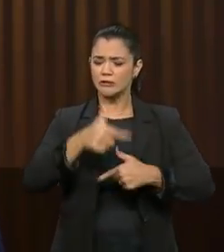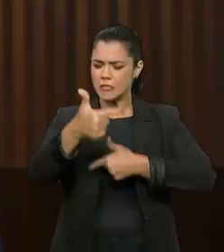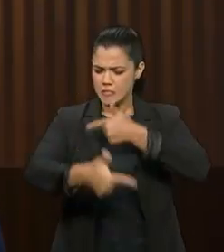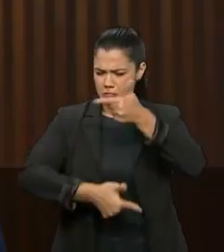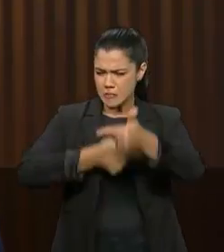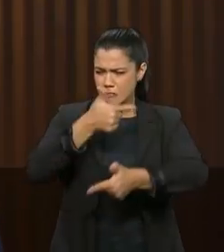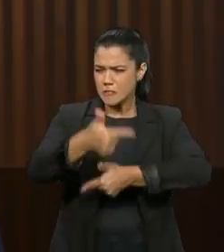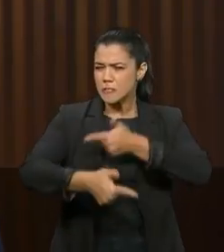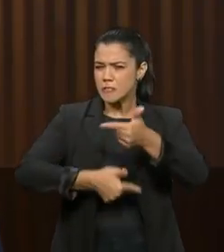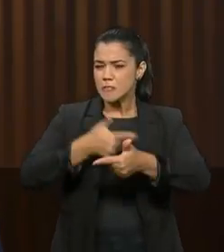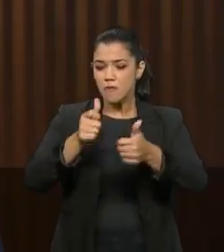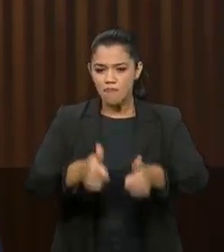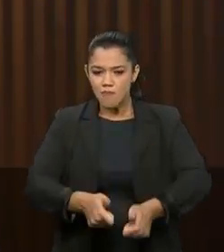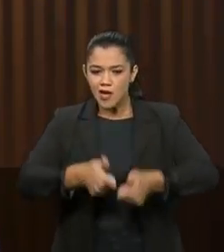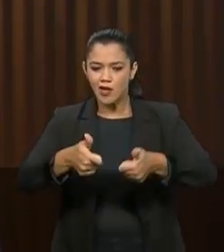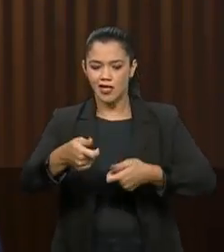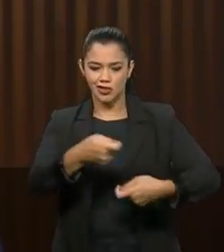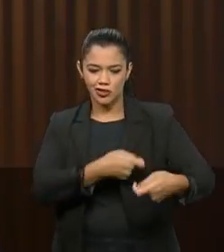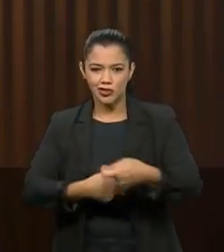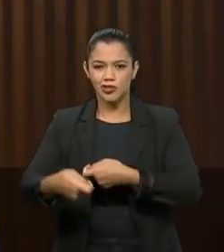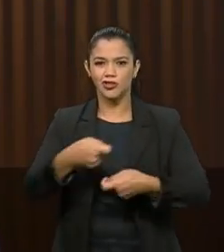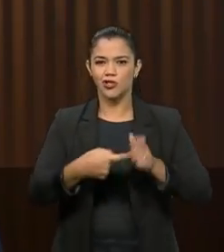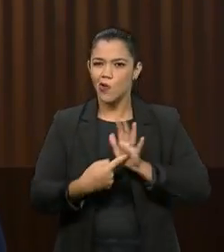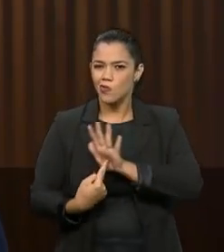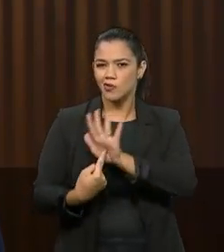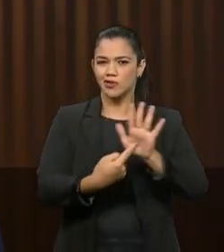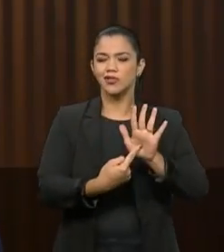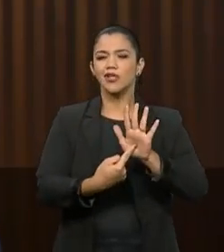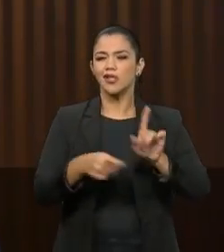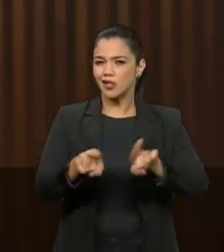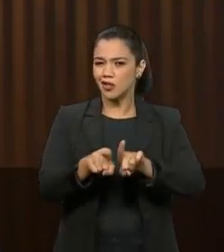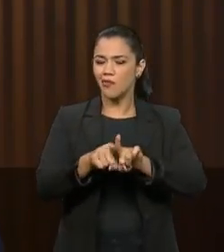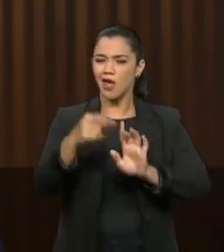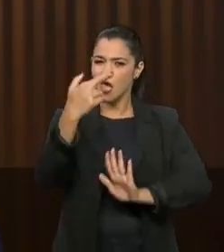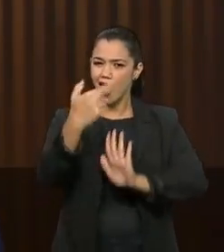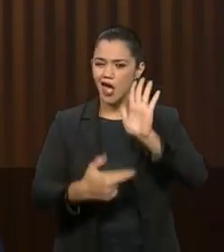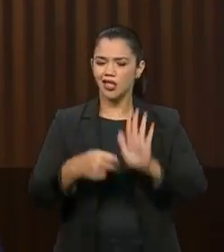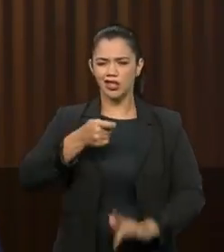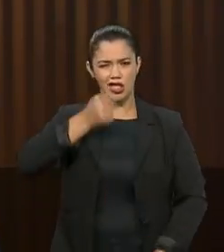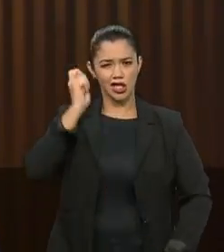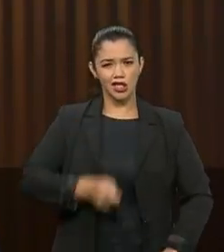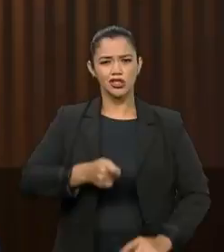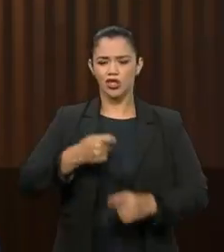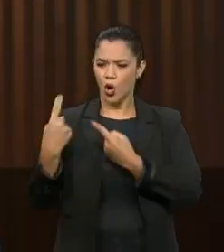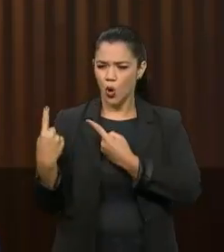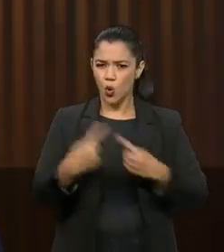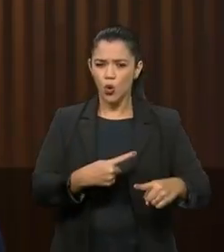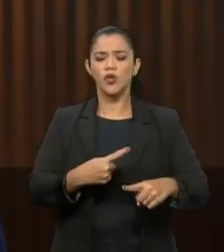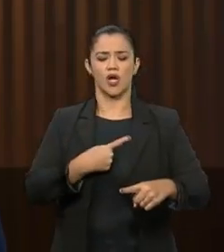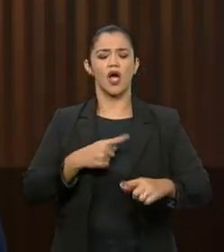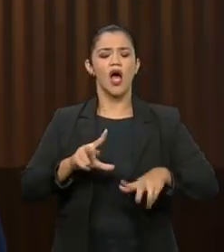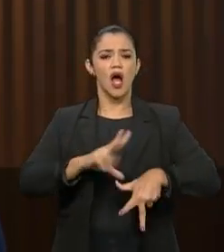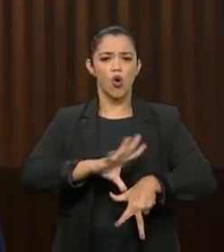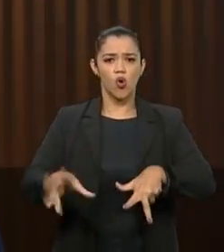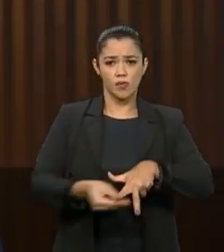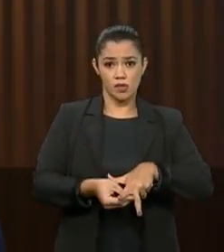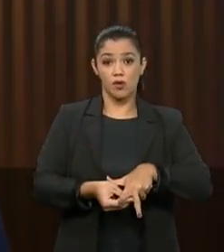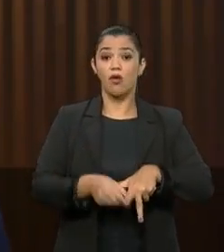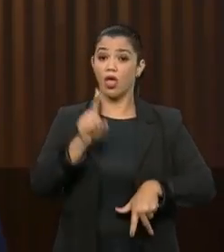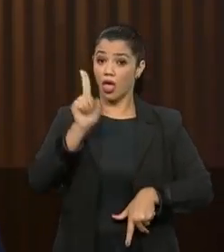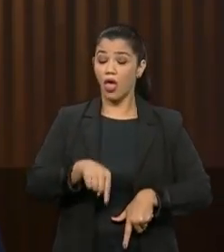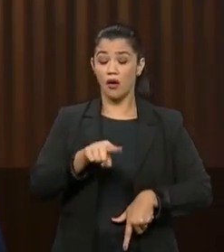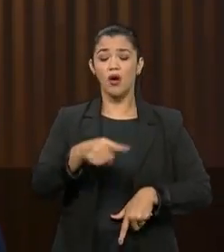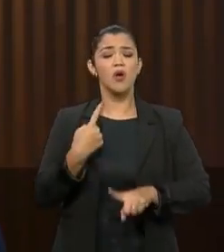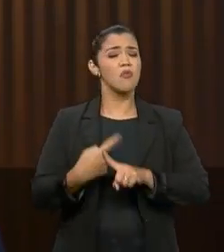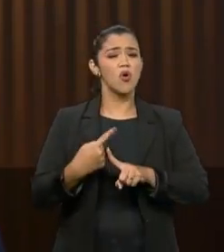duro com melhorias na gestão, transparência e regras mais rígidas de combate à corrupção. Mas por